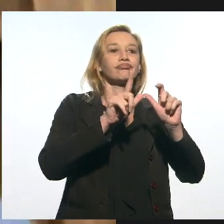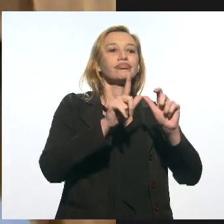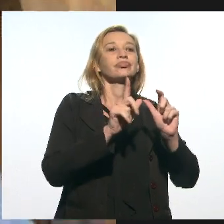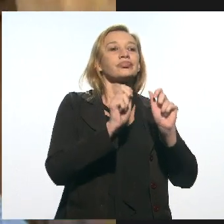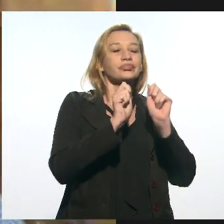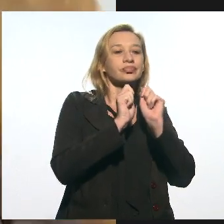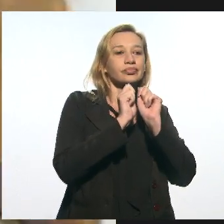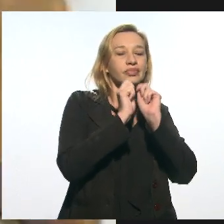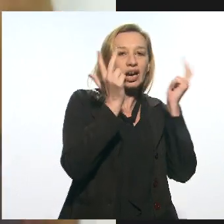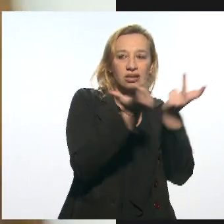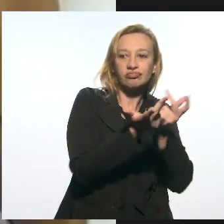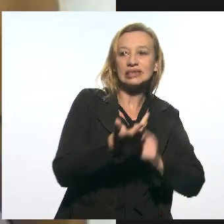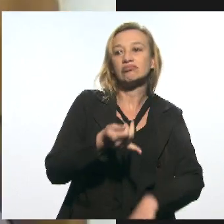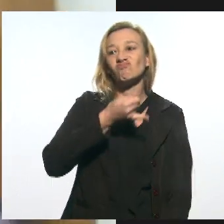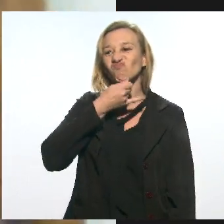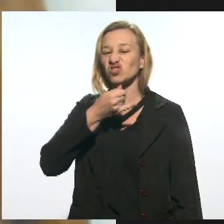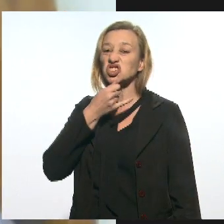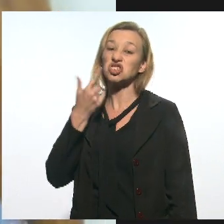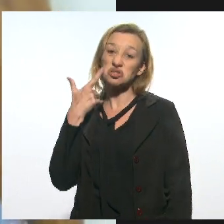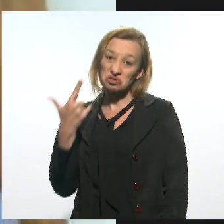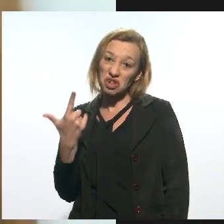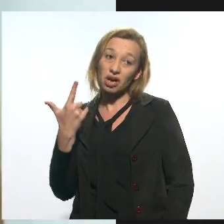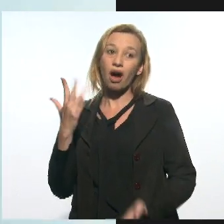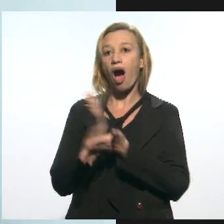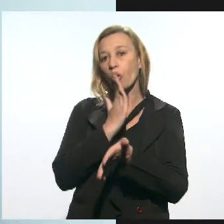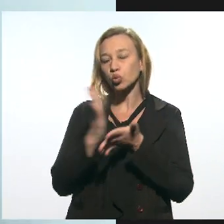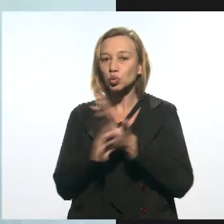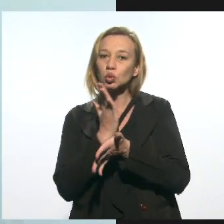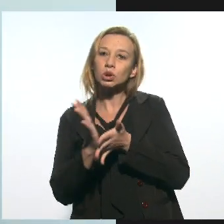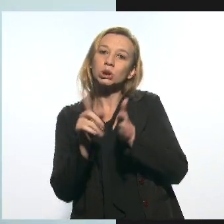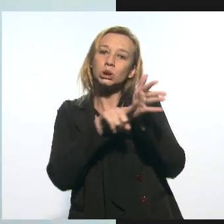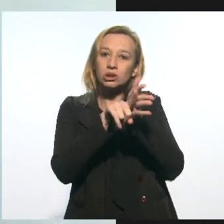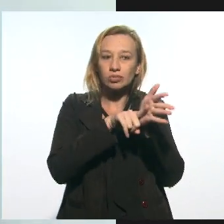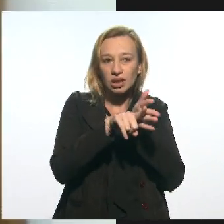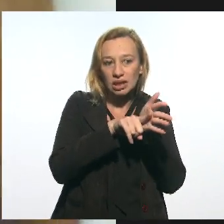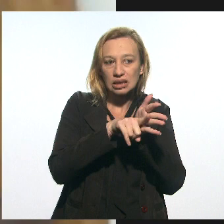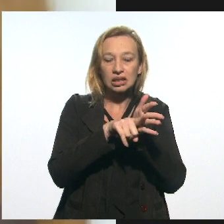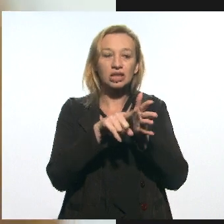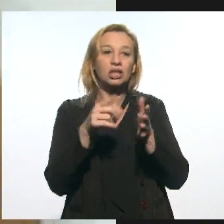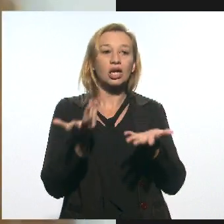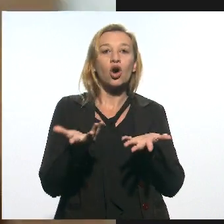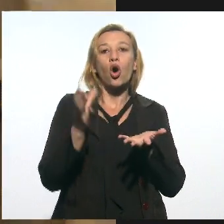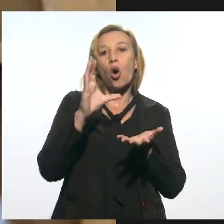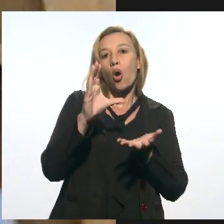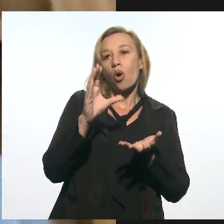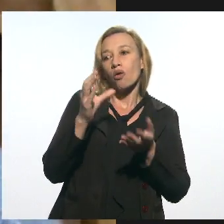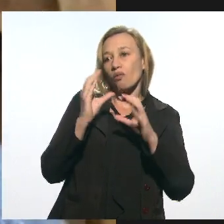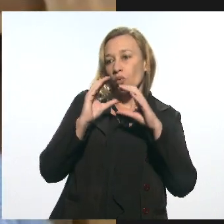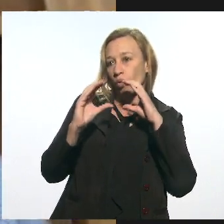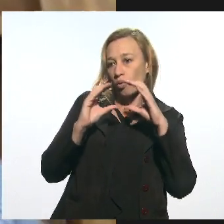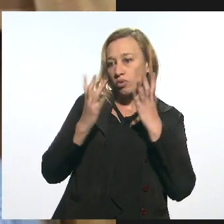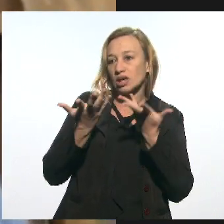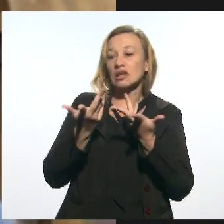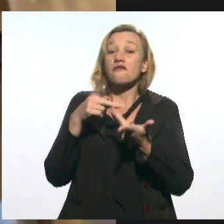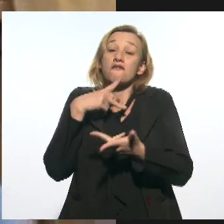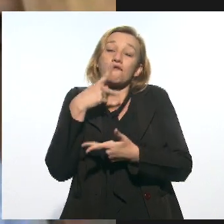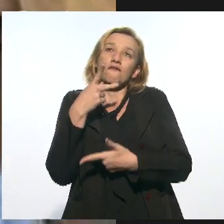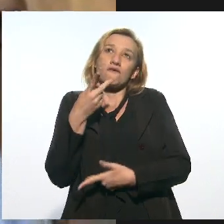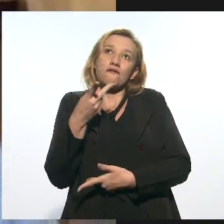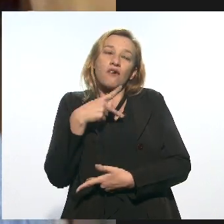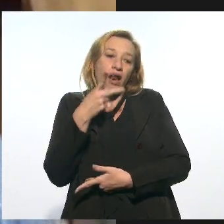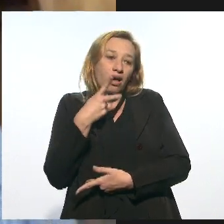É triste às vezes a gente ouvir alguns especialistas, comentaristas, vivendo aí uma